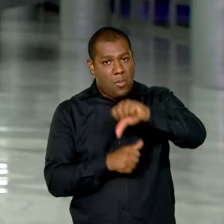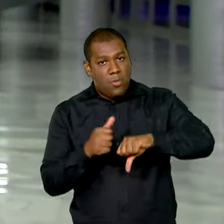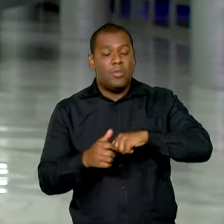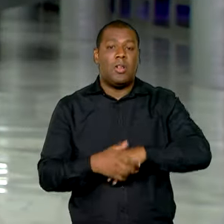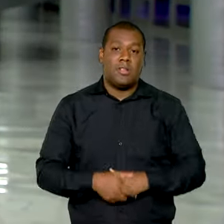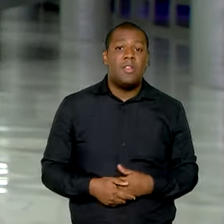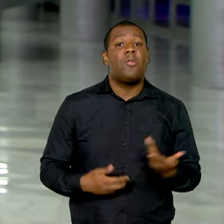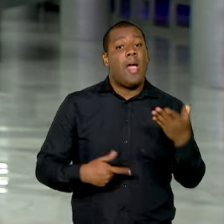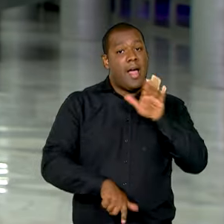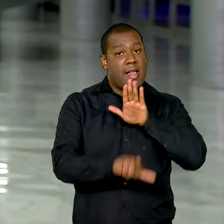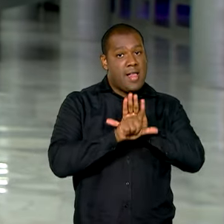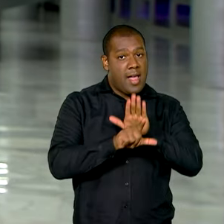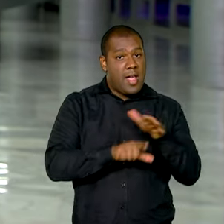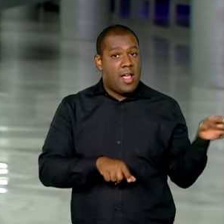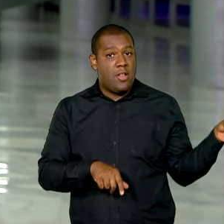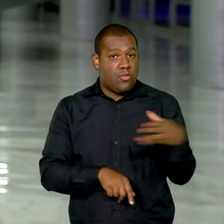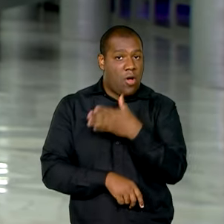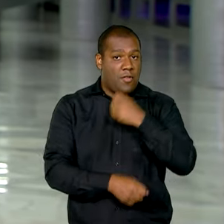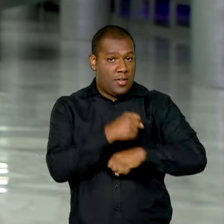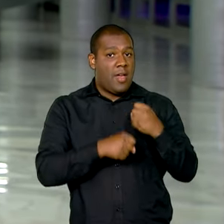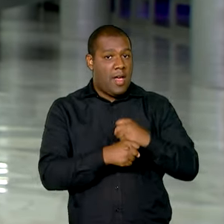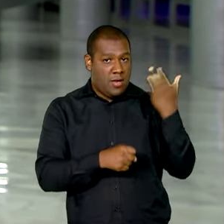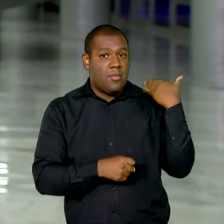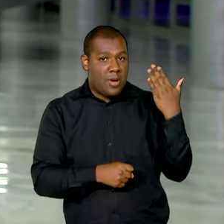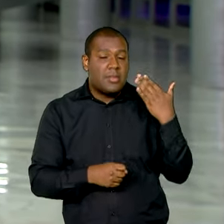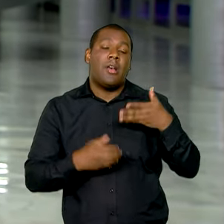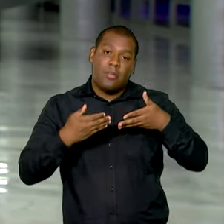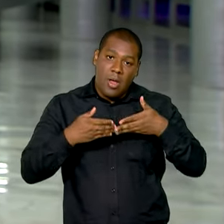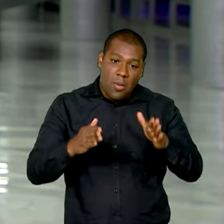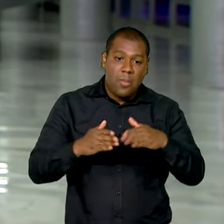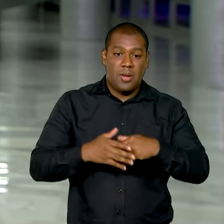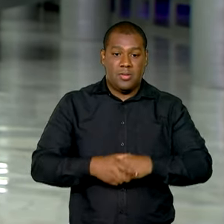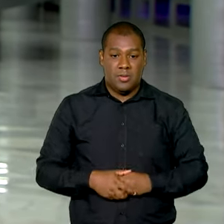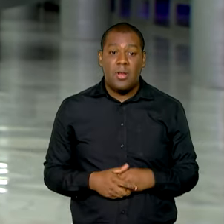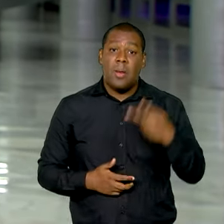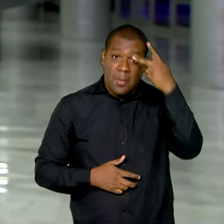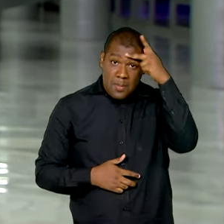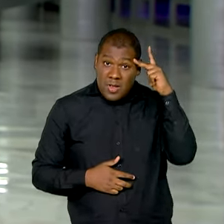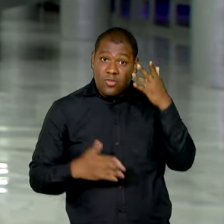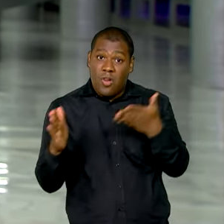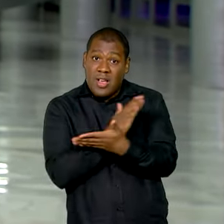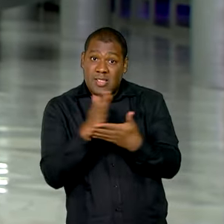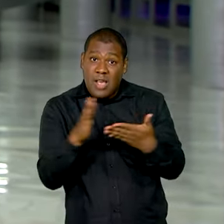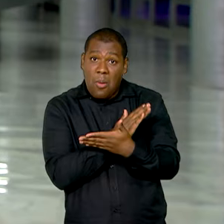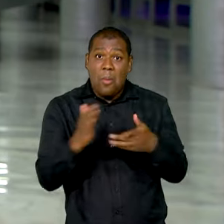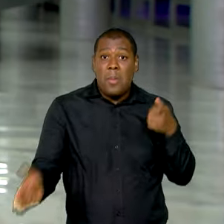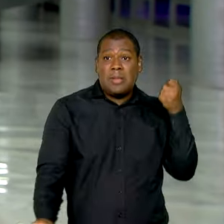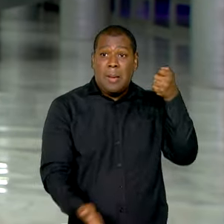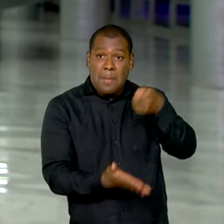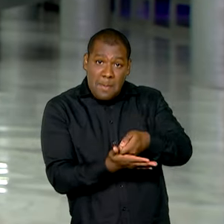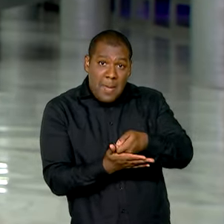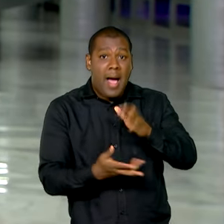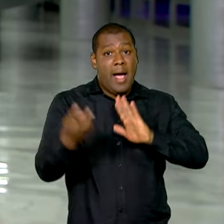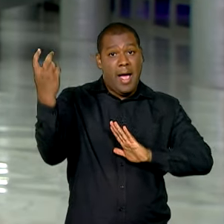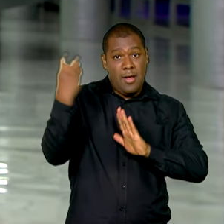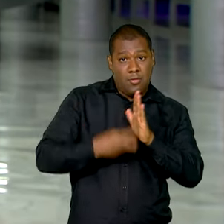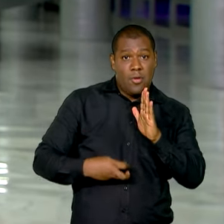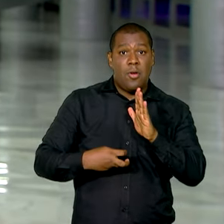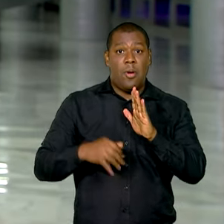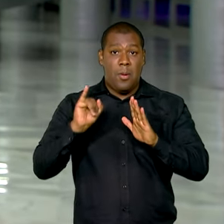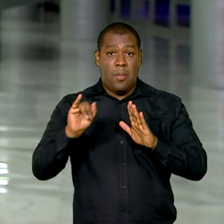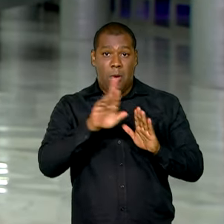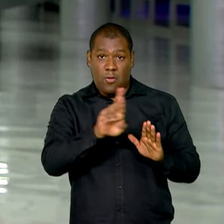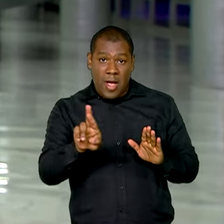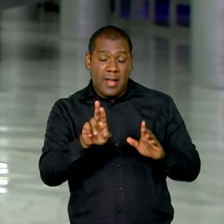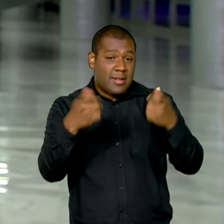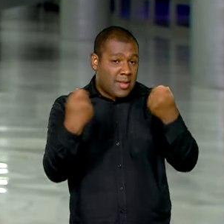passado. Portanto, os valores de rendimentos isentos e não tributáveis e de patrimônio mínimo para declarar Imposto de